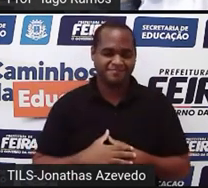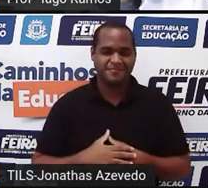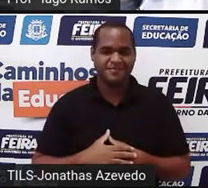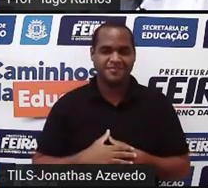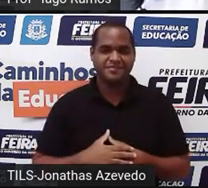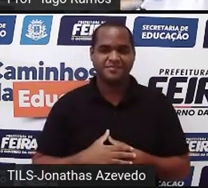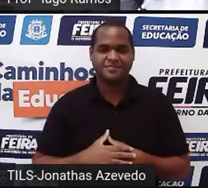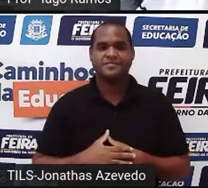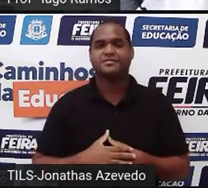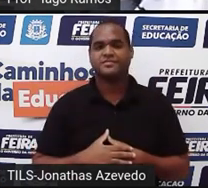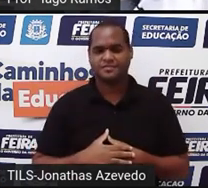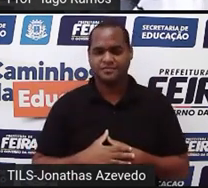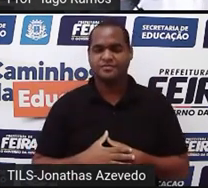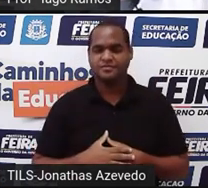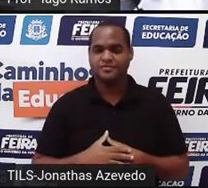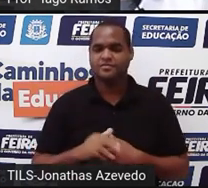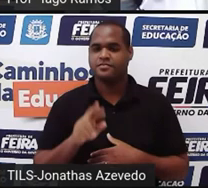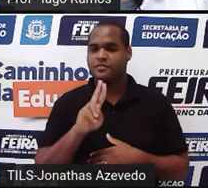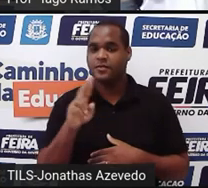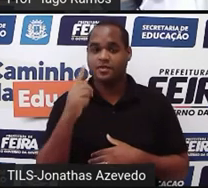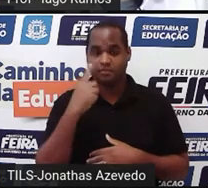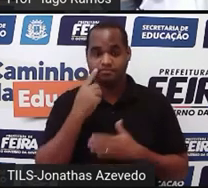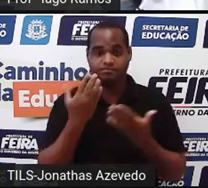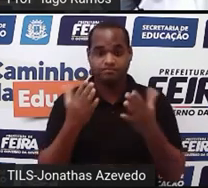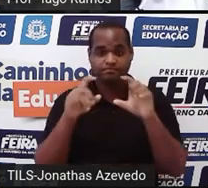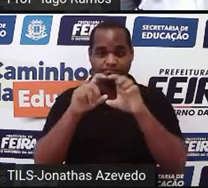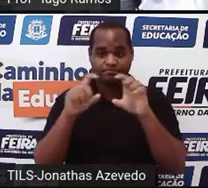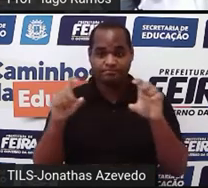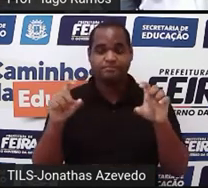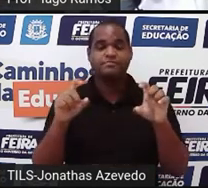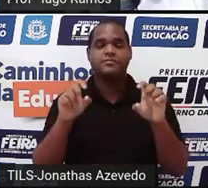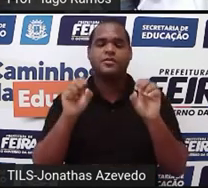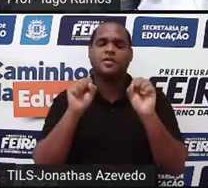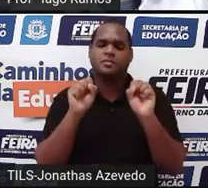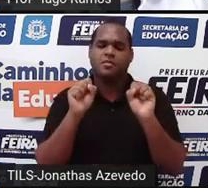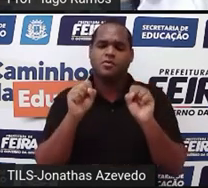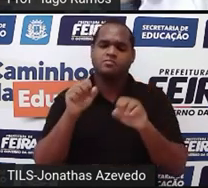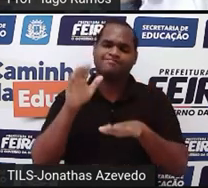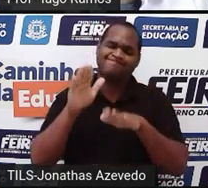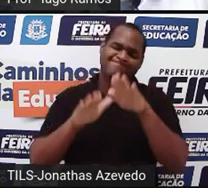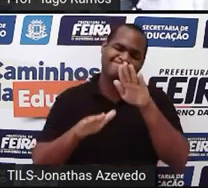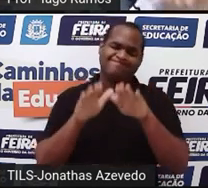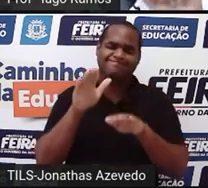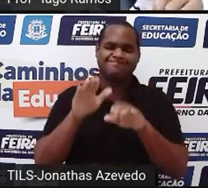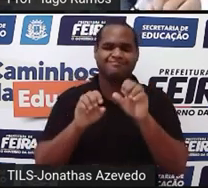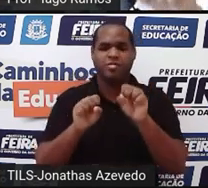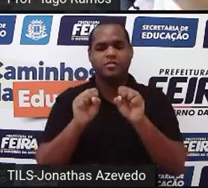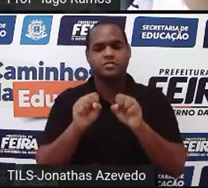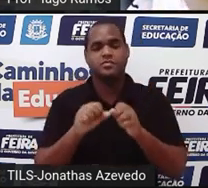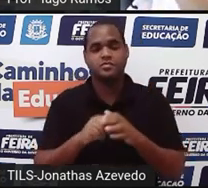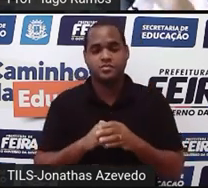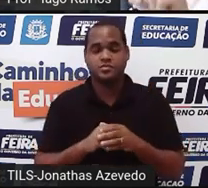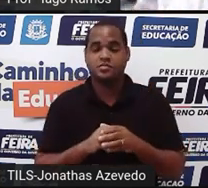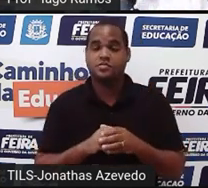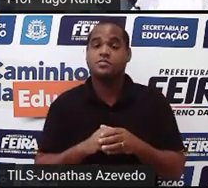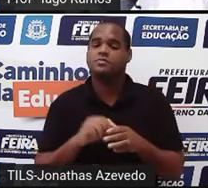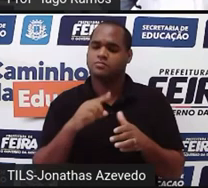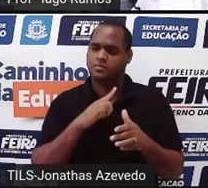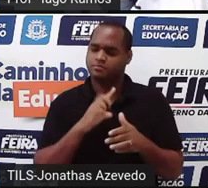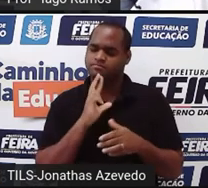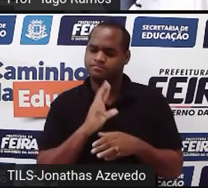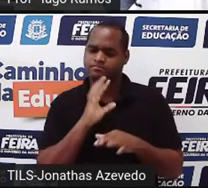Tá? Esse sistema é chamado de sistema possível indeterminado. Possível porque tem